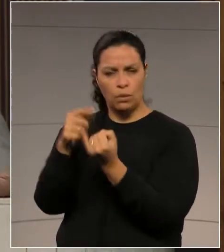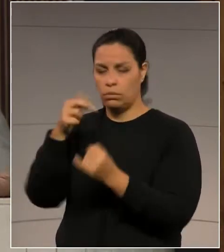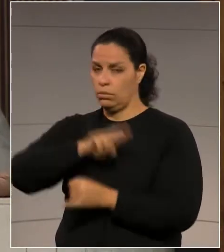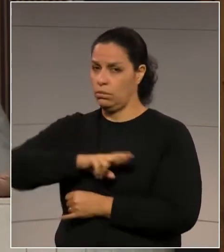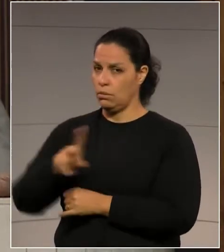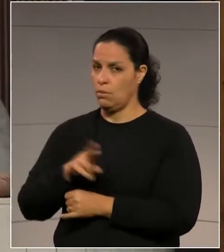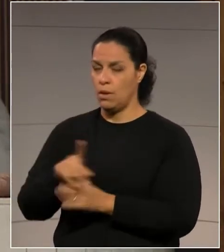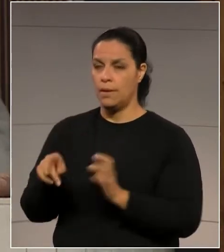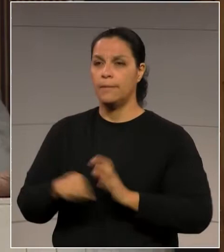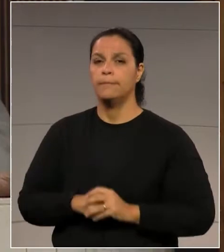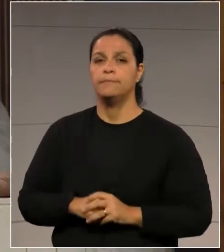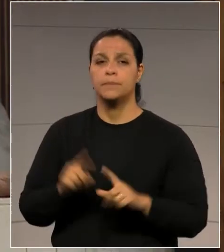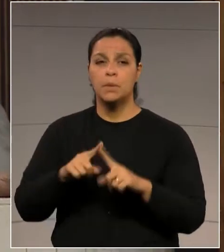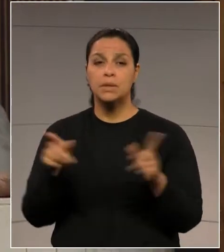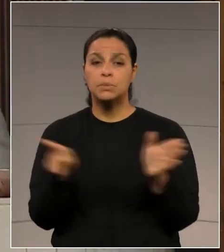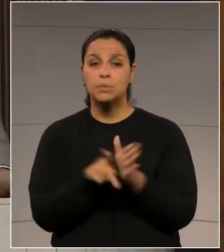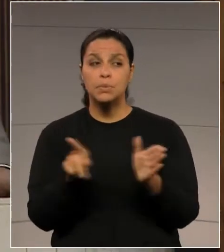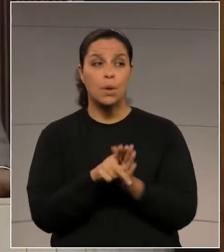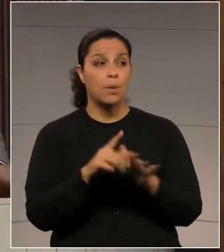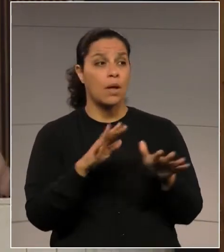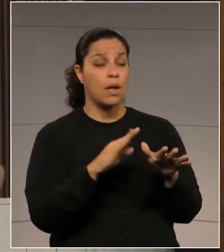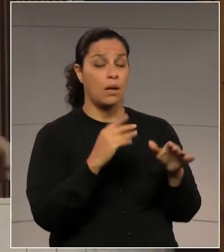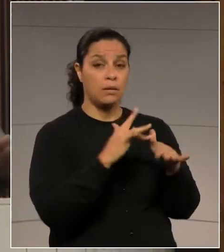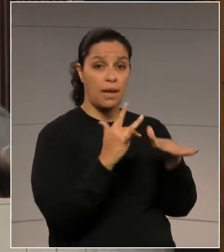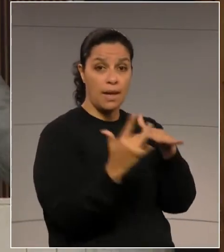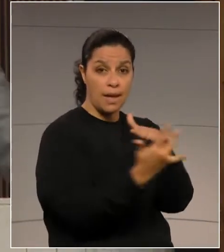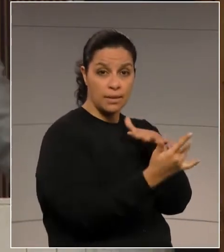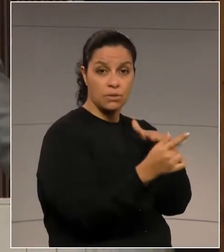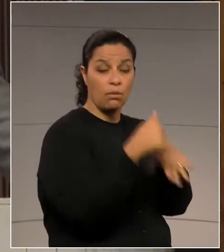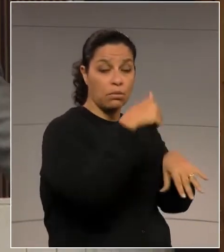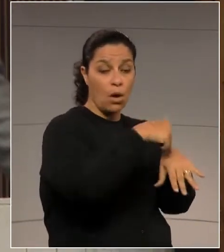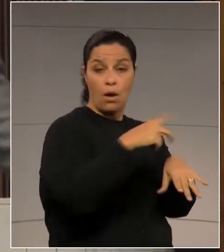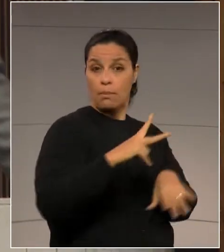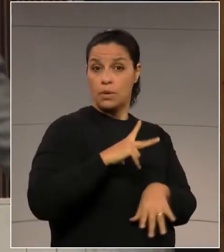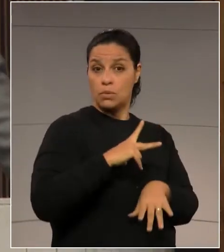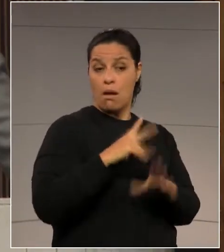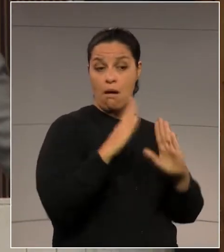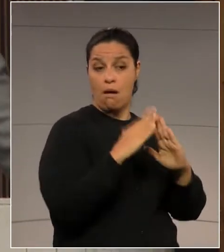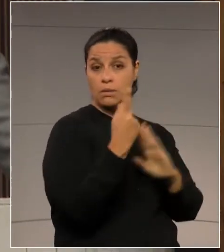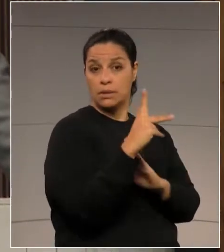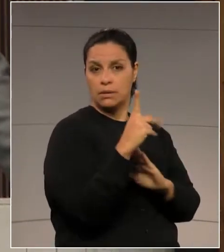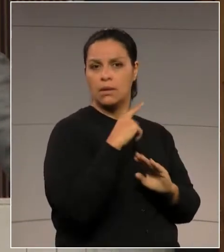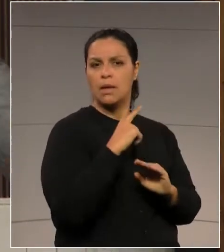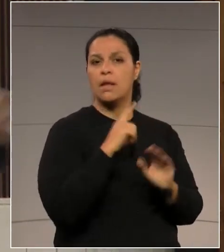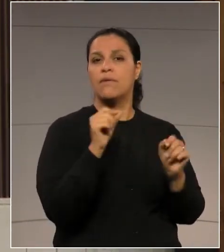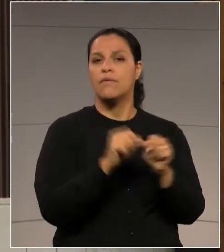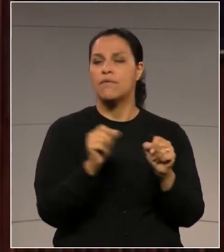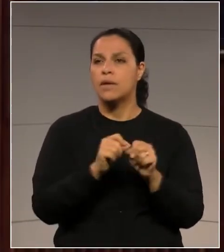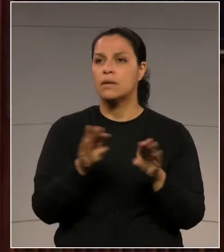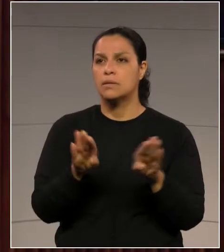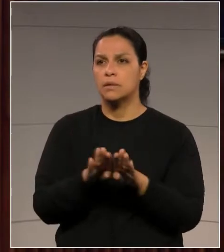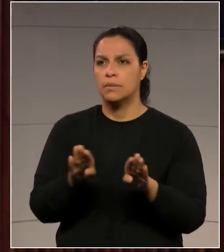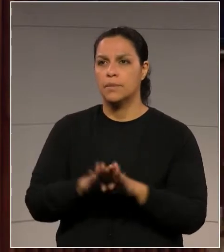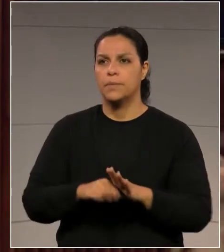Federal, mas nas suas redes sociais, no seu horário privado, ele, como